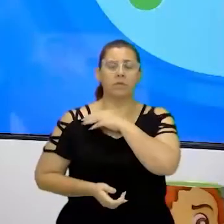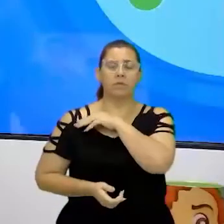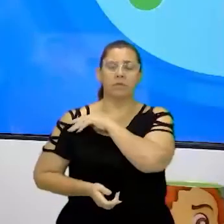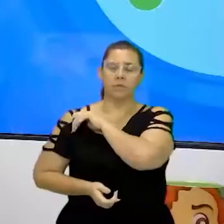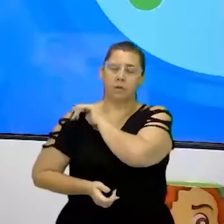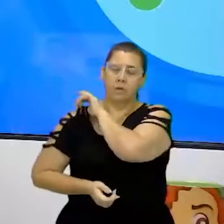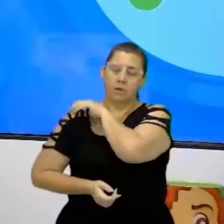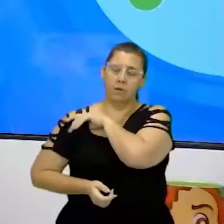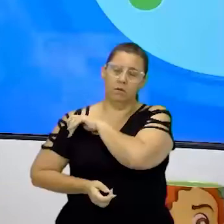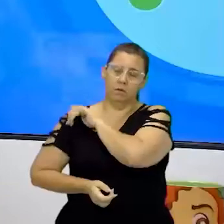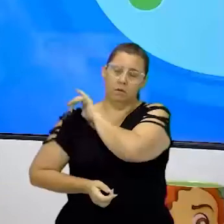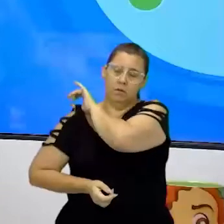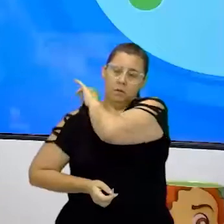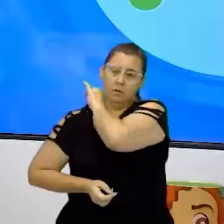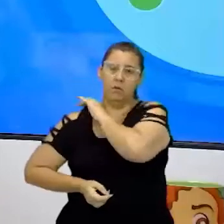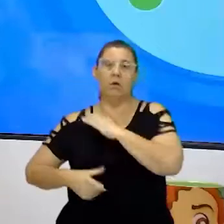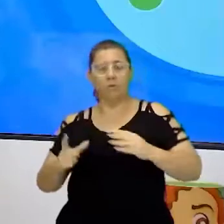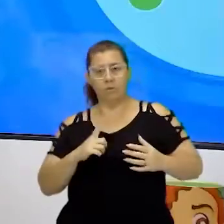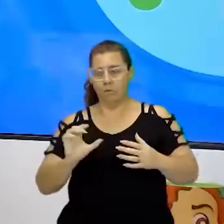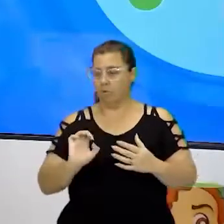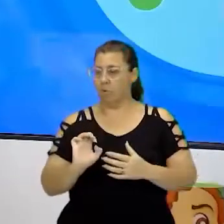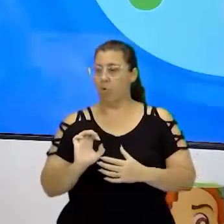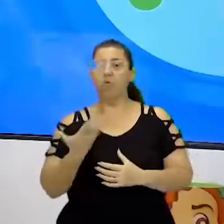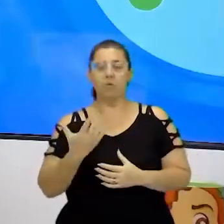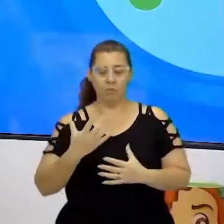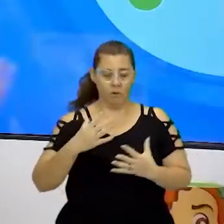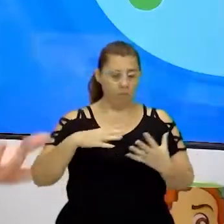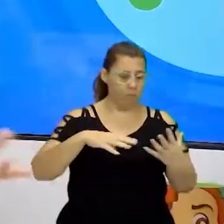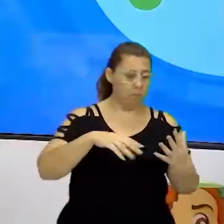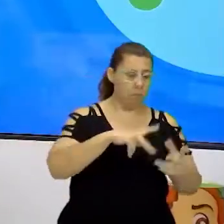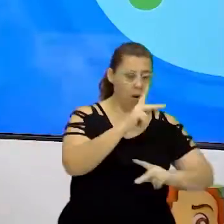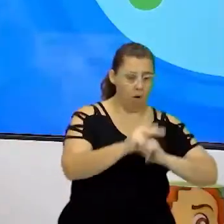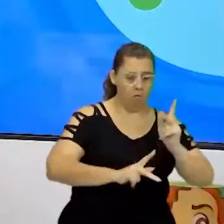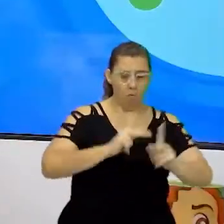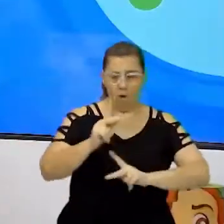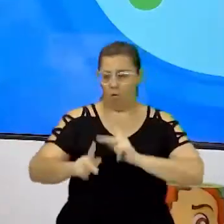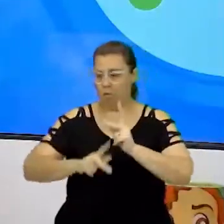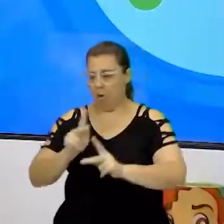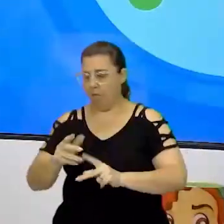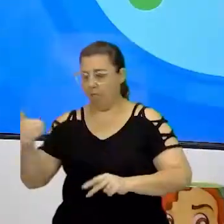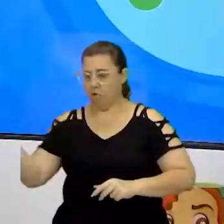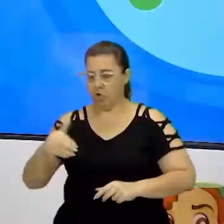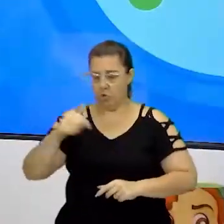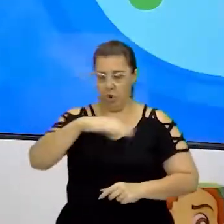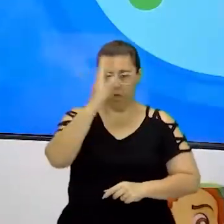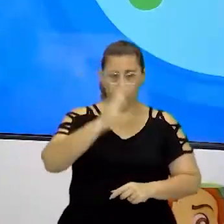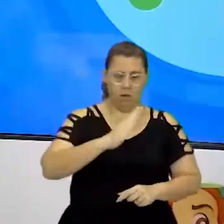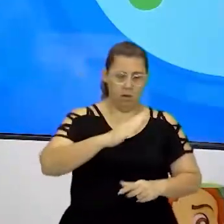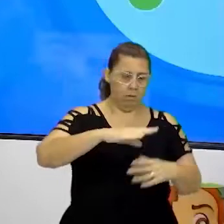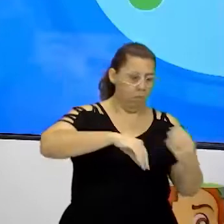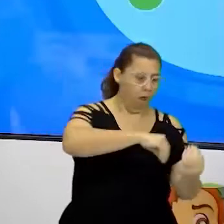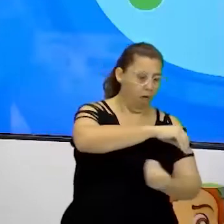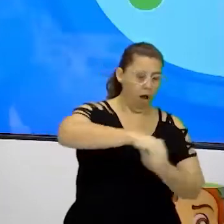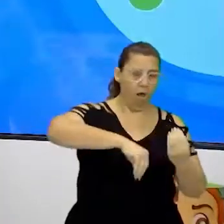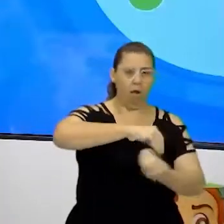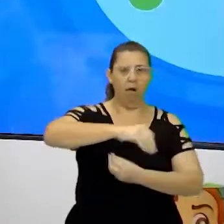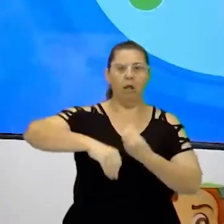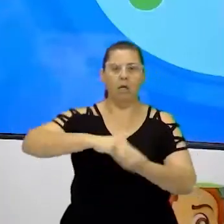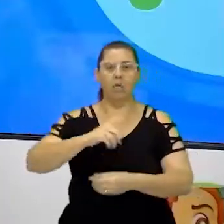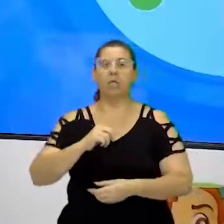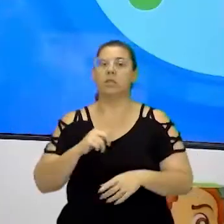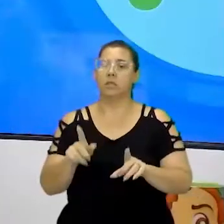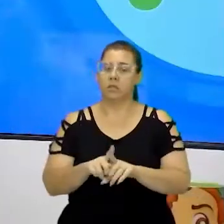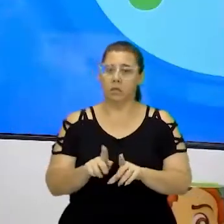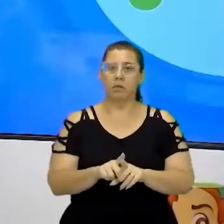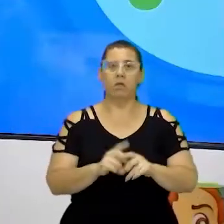consequência de uma miscigenação, por exemplo, de outros povos que chegaram até o país, tem também a